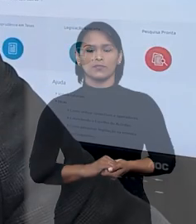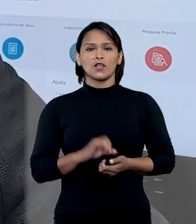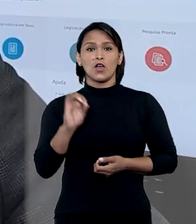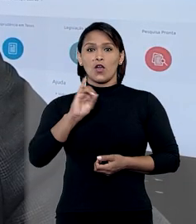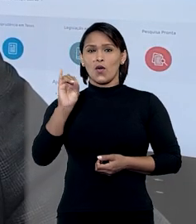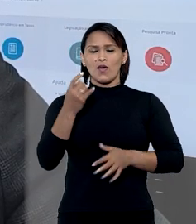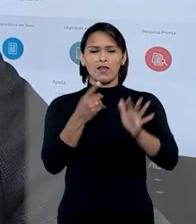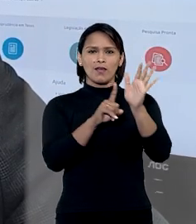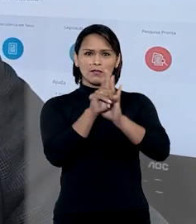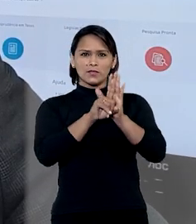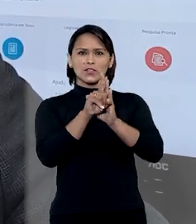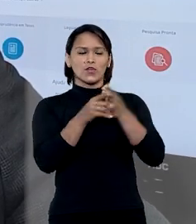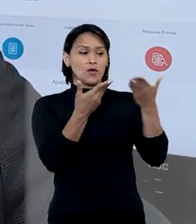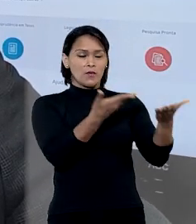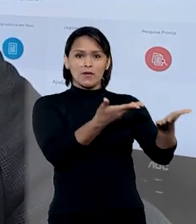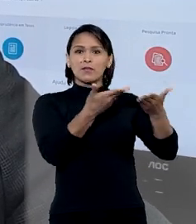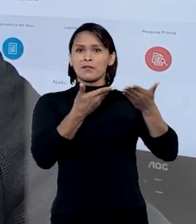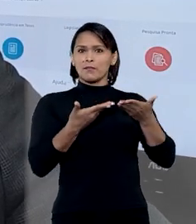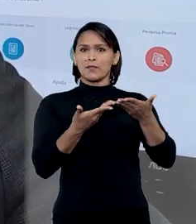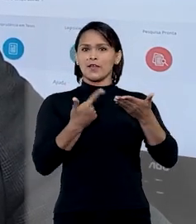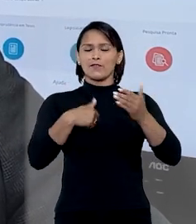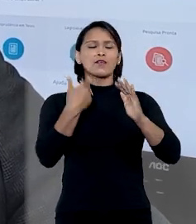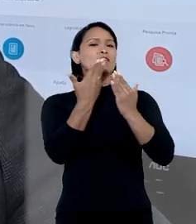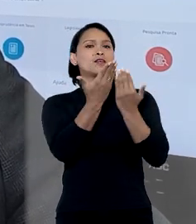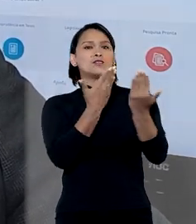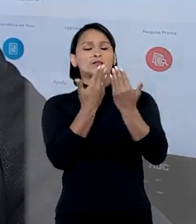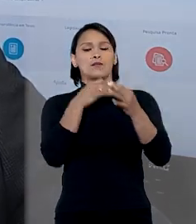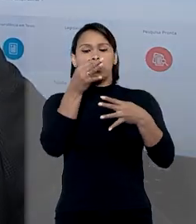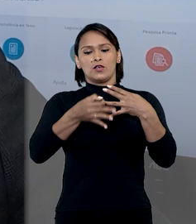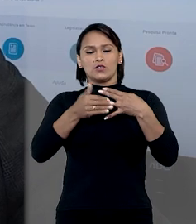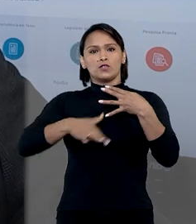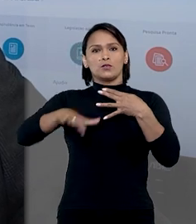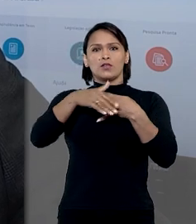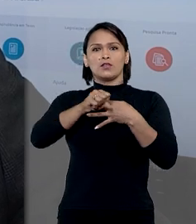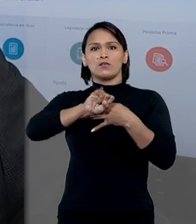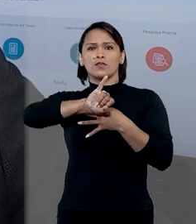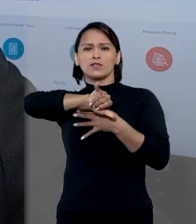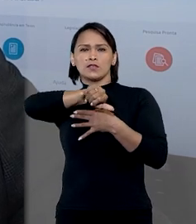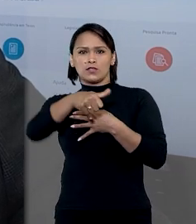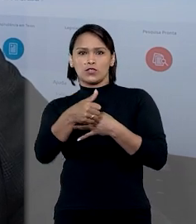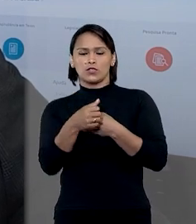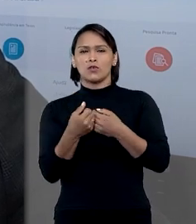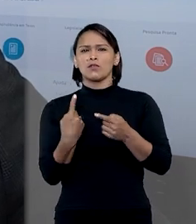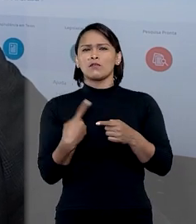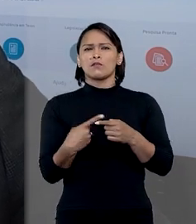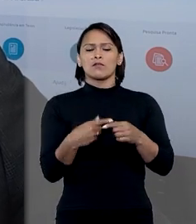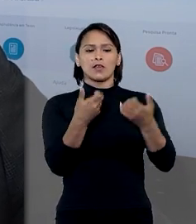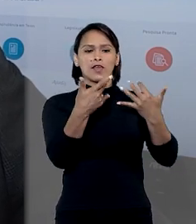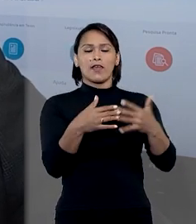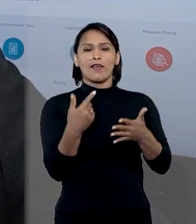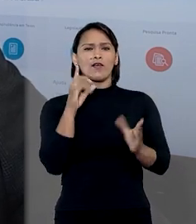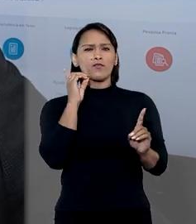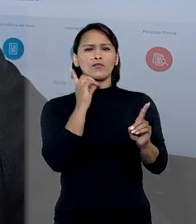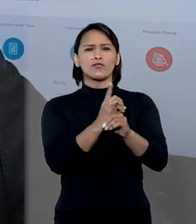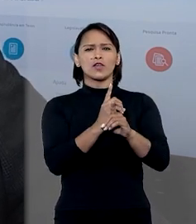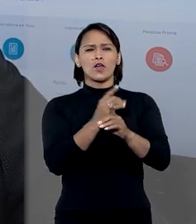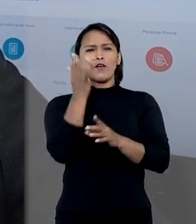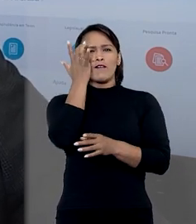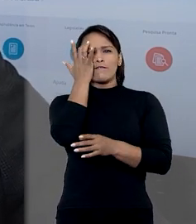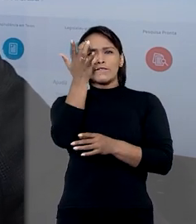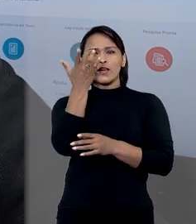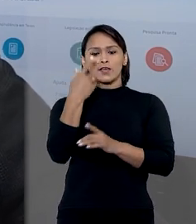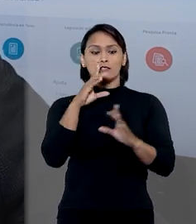Olá, pesquisador! Seja muito bem-vindo ao espaço da jurisprudência do Superior Tribunal de Justiça. Aqui você encontra de forma